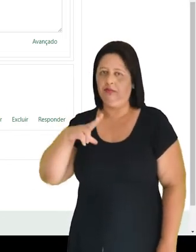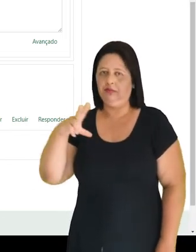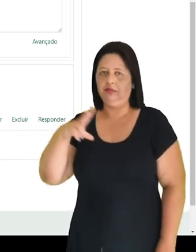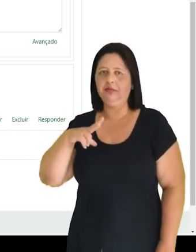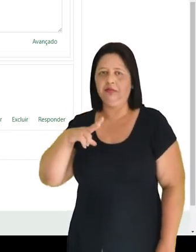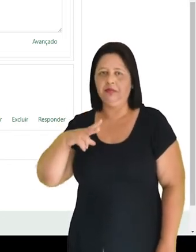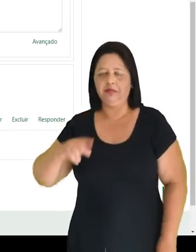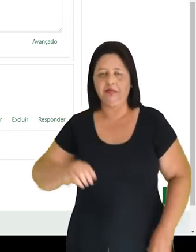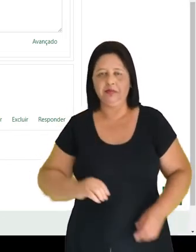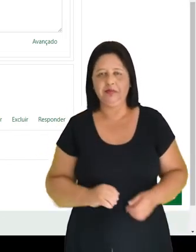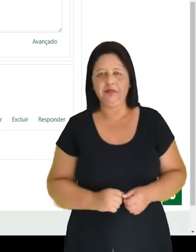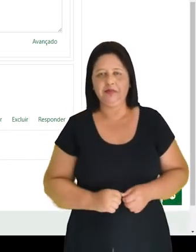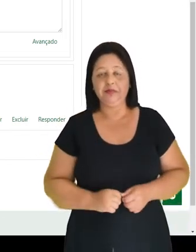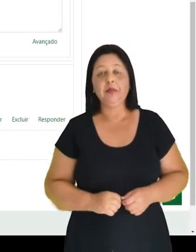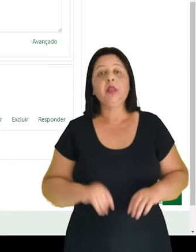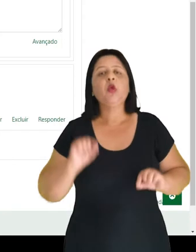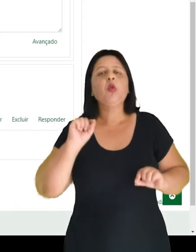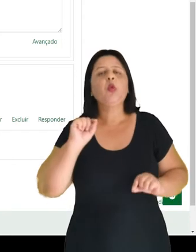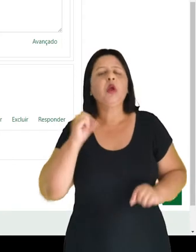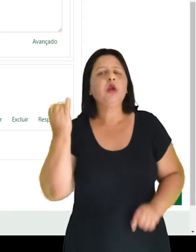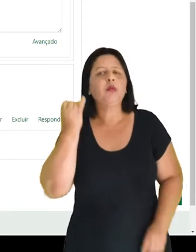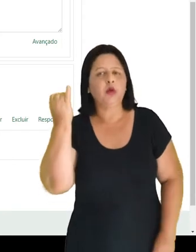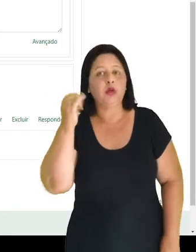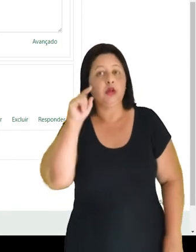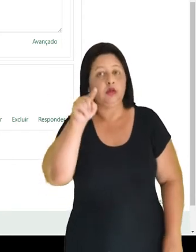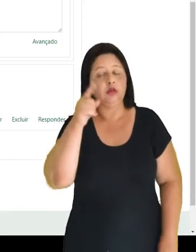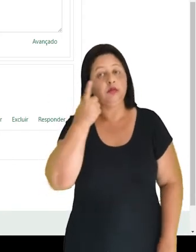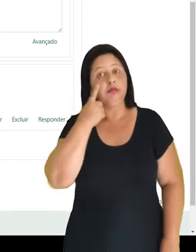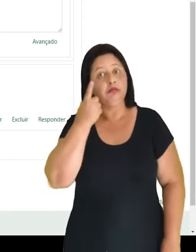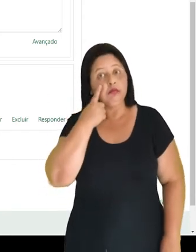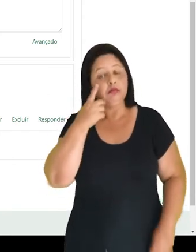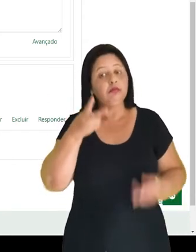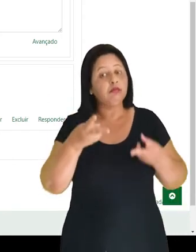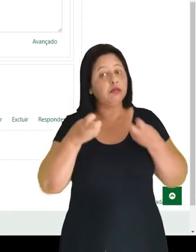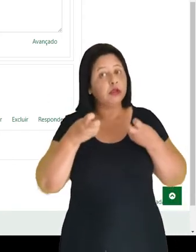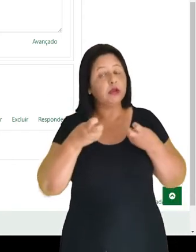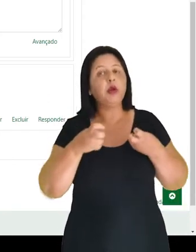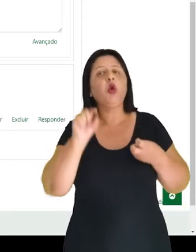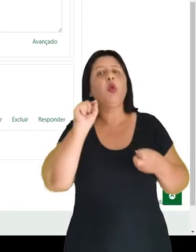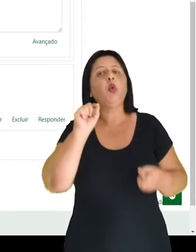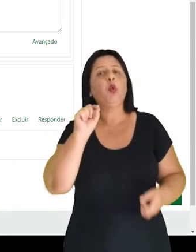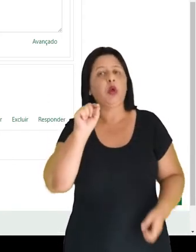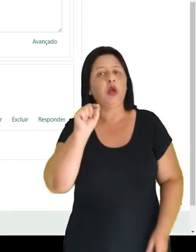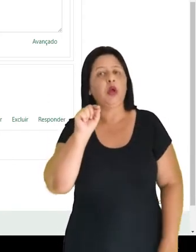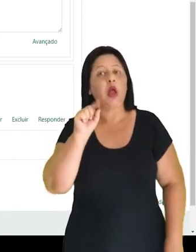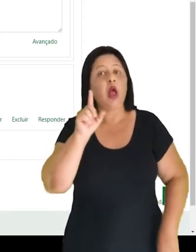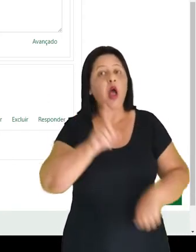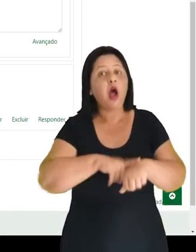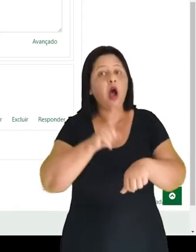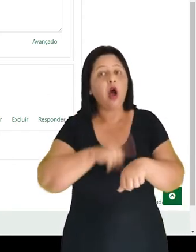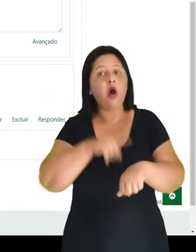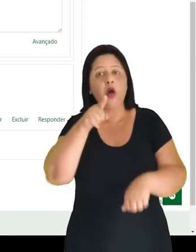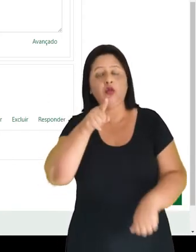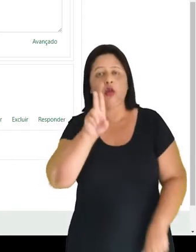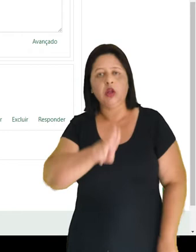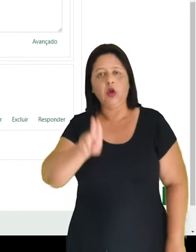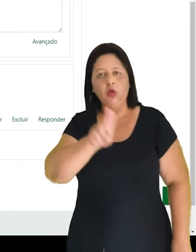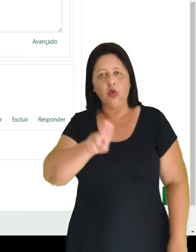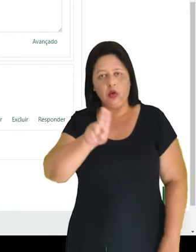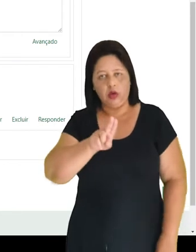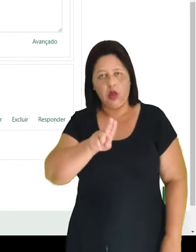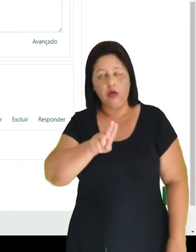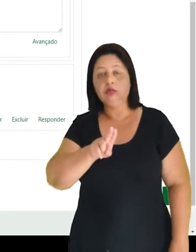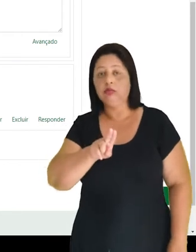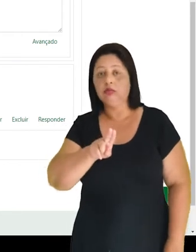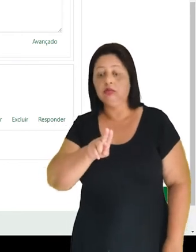visualizar essa sua resposta. O que é importante? Você perceber qual é o momento de você usar